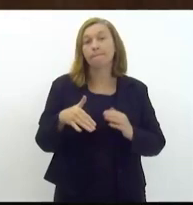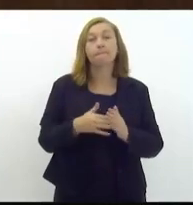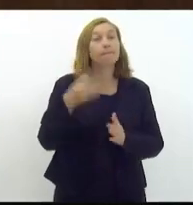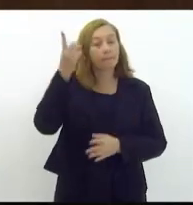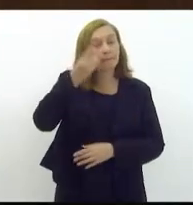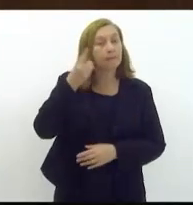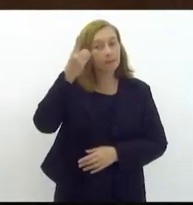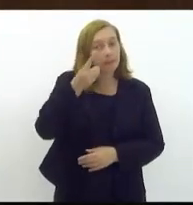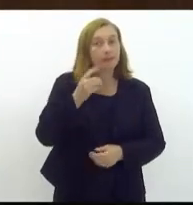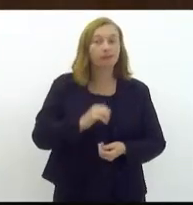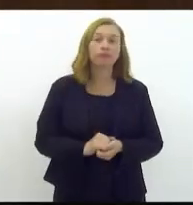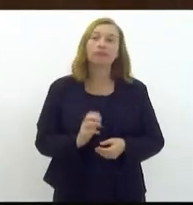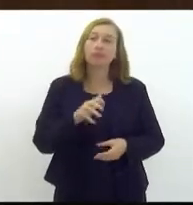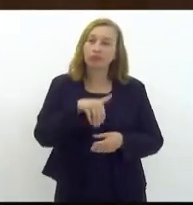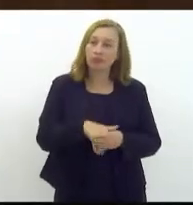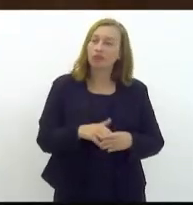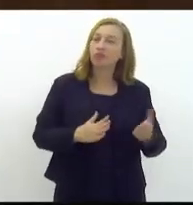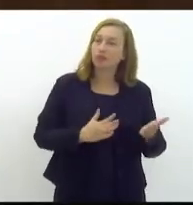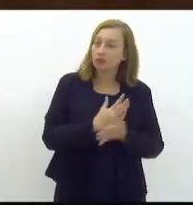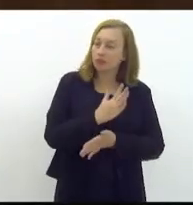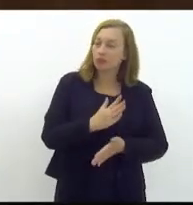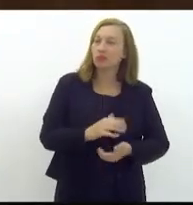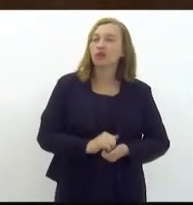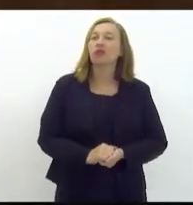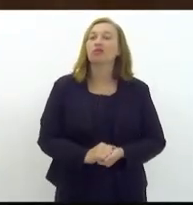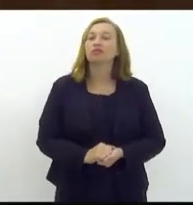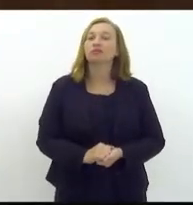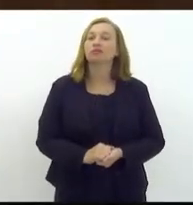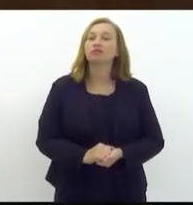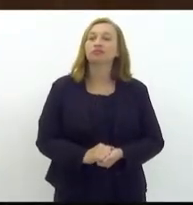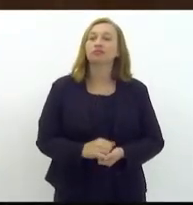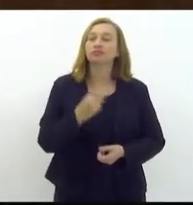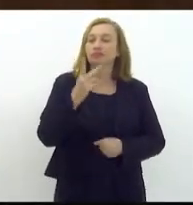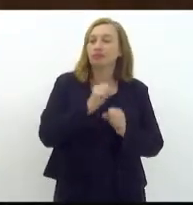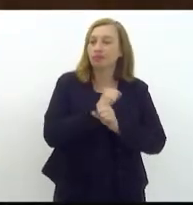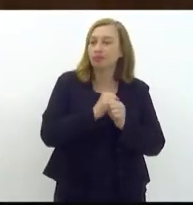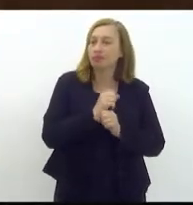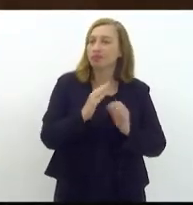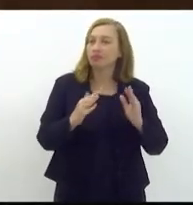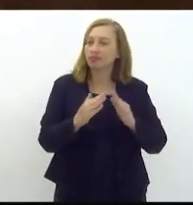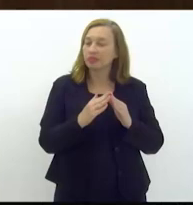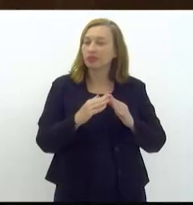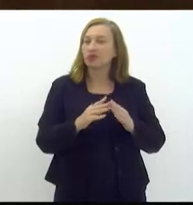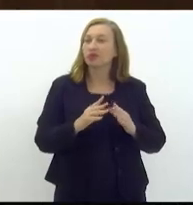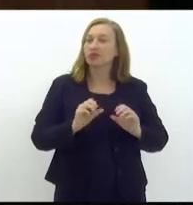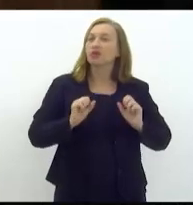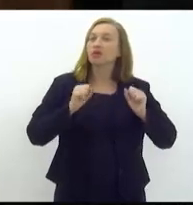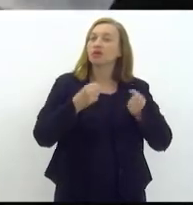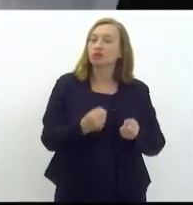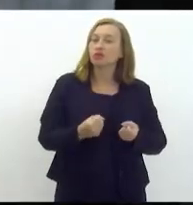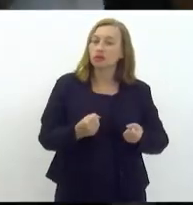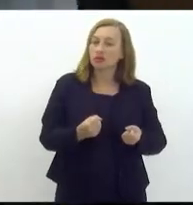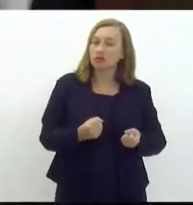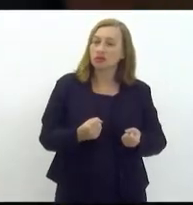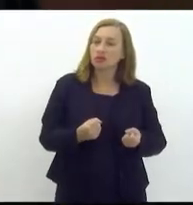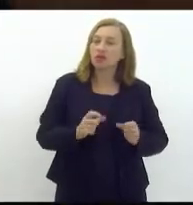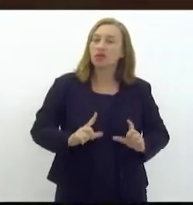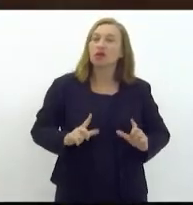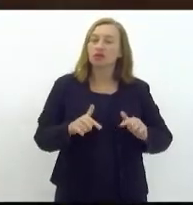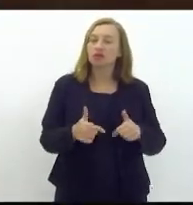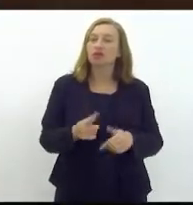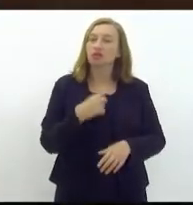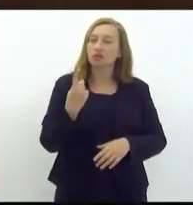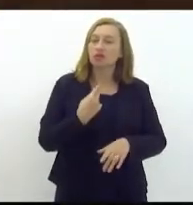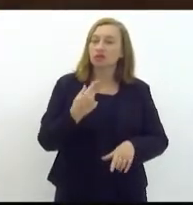deputados e deputadas que votaram a favor. Há dois anos essa casa vem se debruçando através de ações do nosso